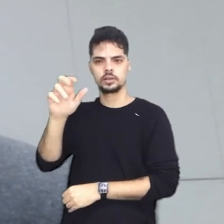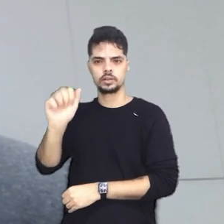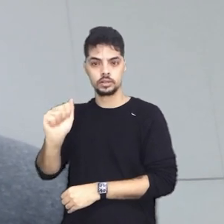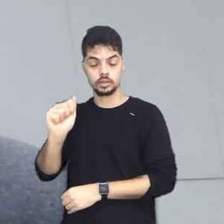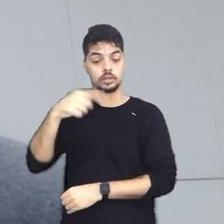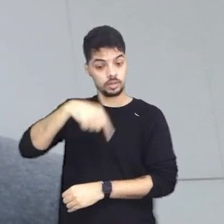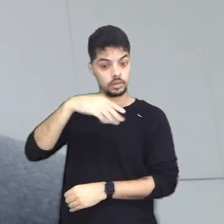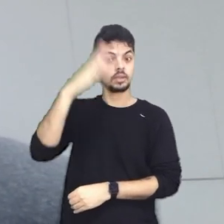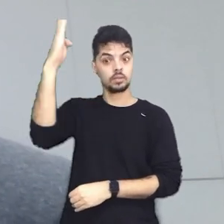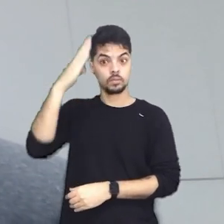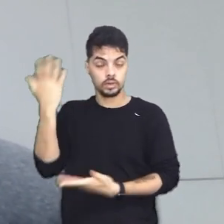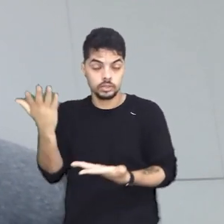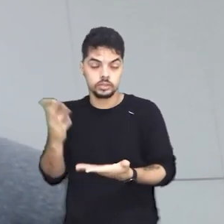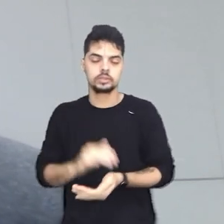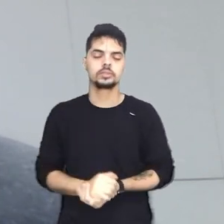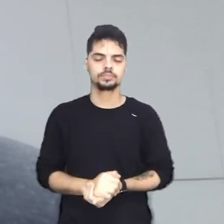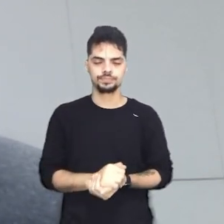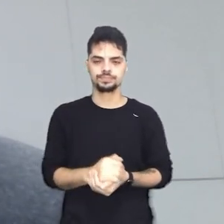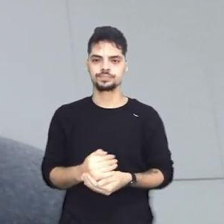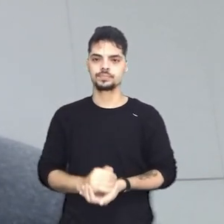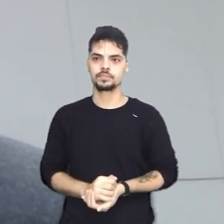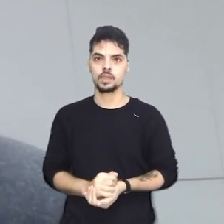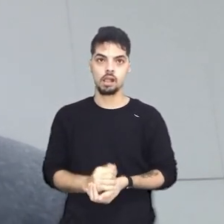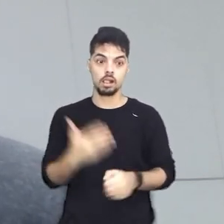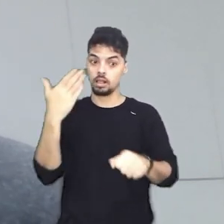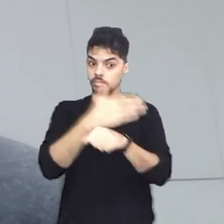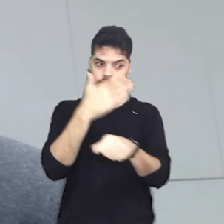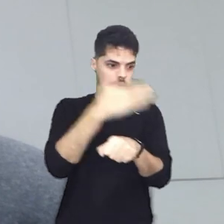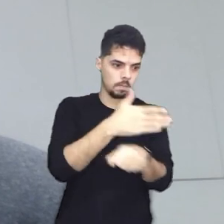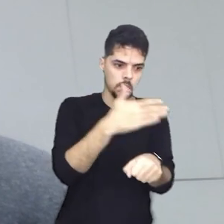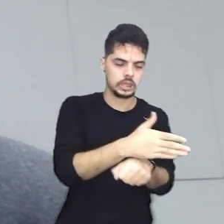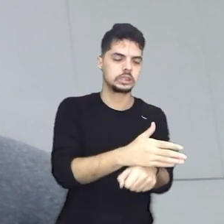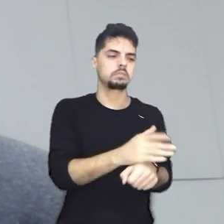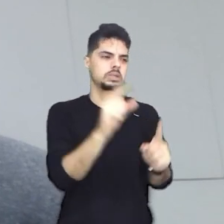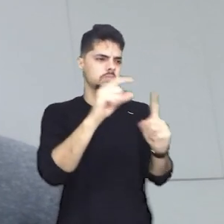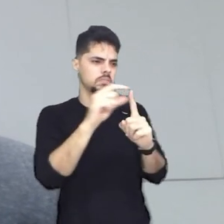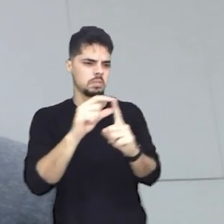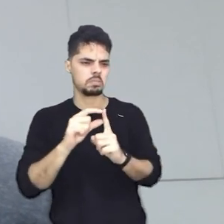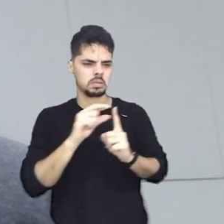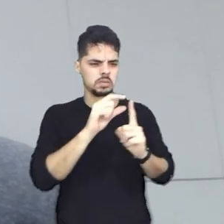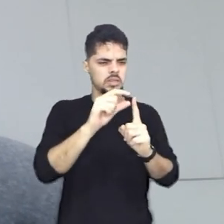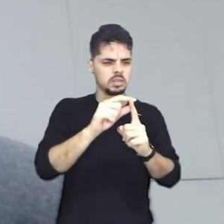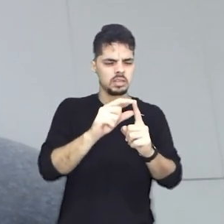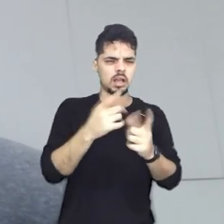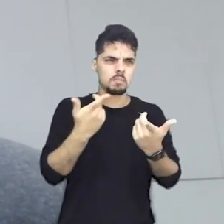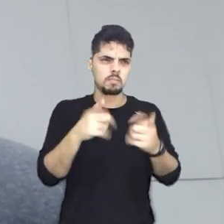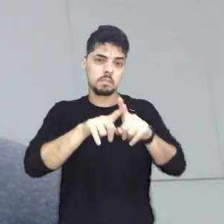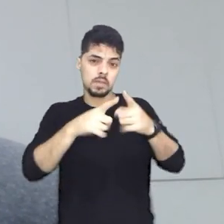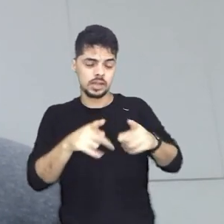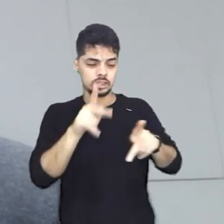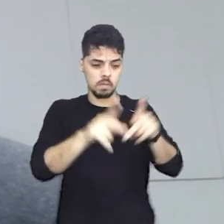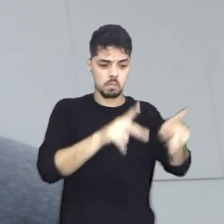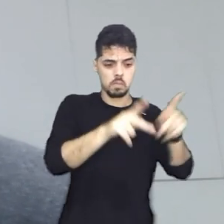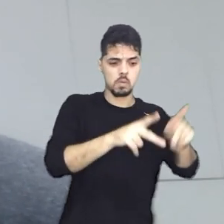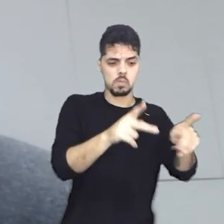Nordeste brasileiro, sobretudo no que diz respeito à extensão prática dessas